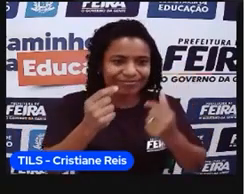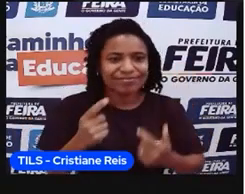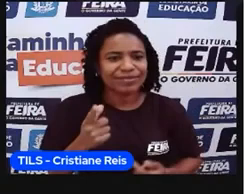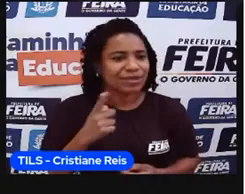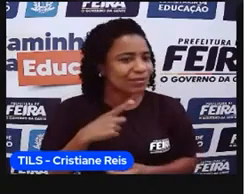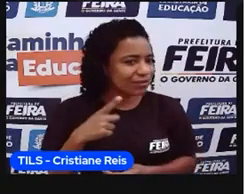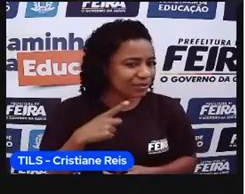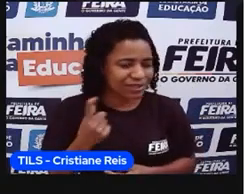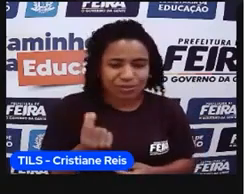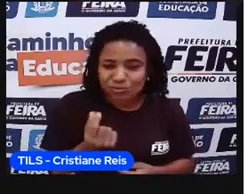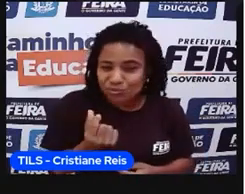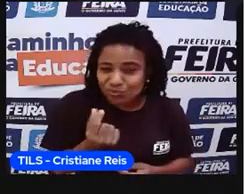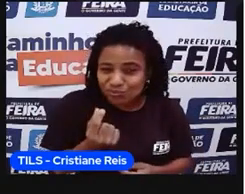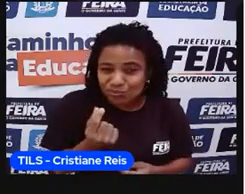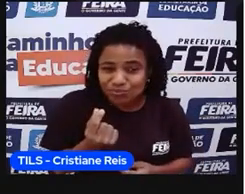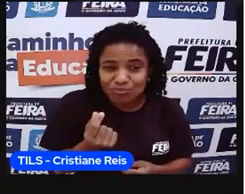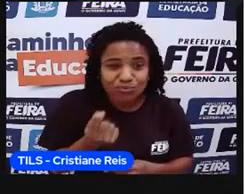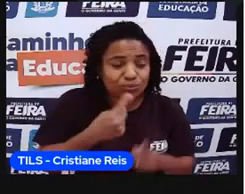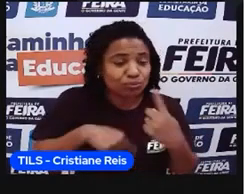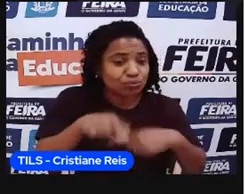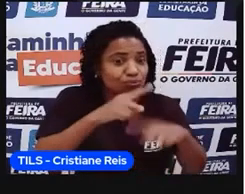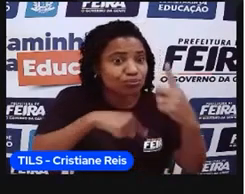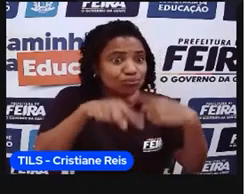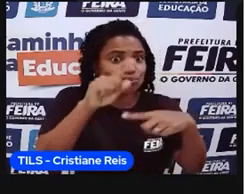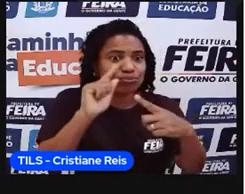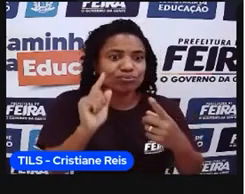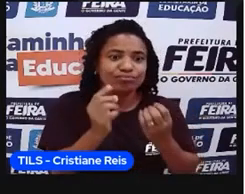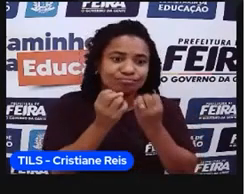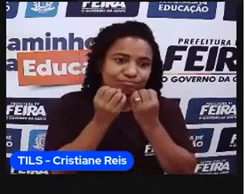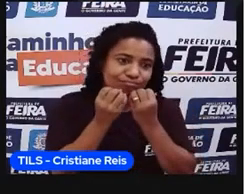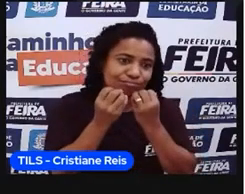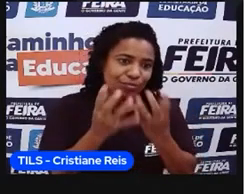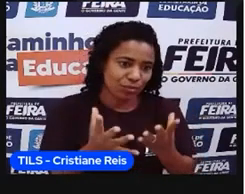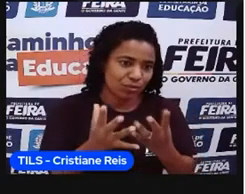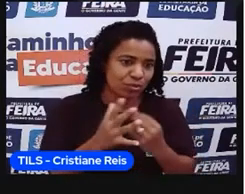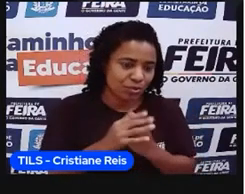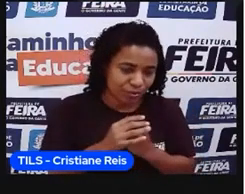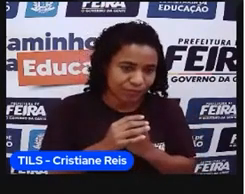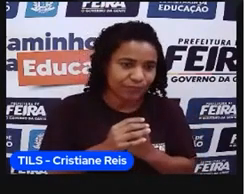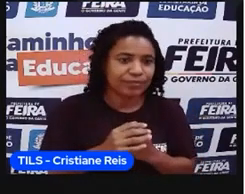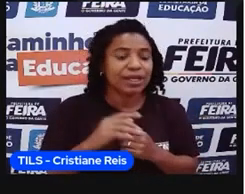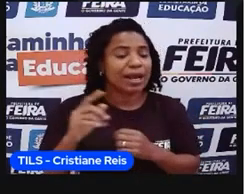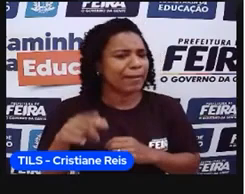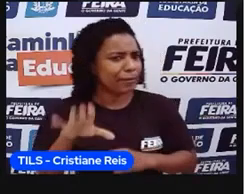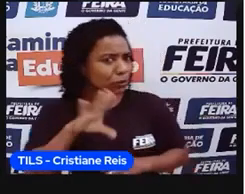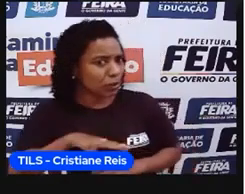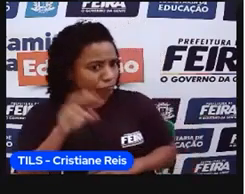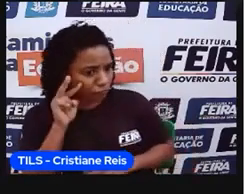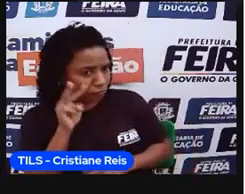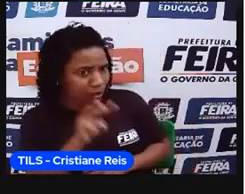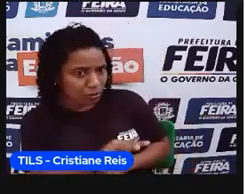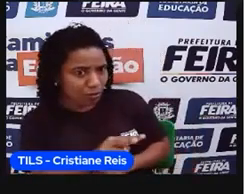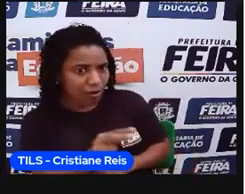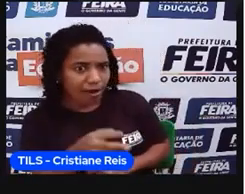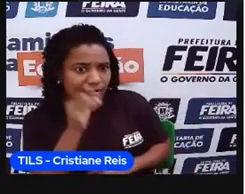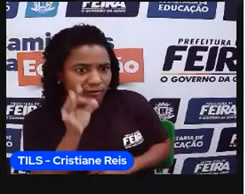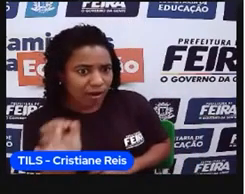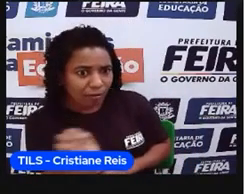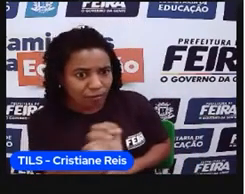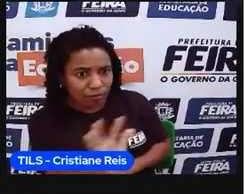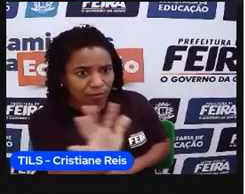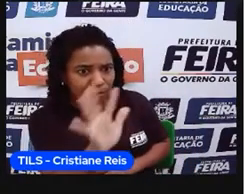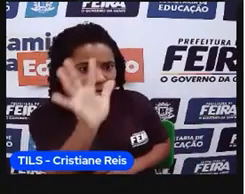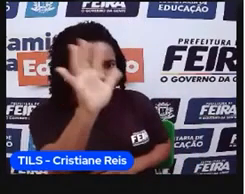muito, muito lucrativa, aí mais uma vez cresceu o olho de Portugal, mas eles aqui, né,